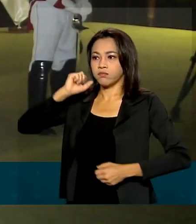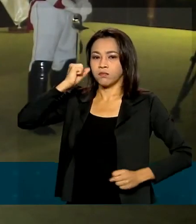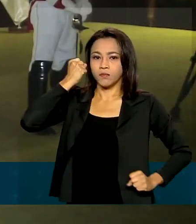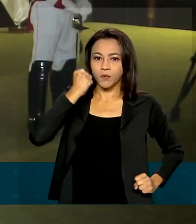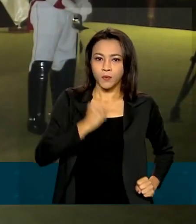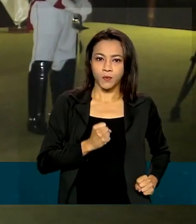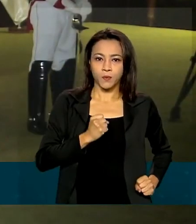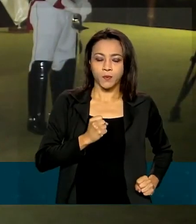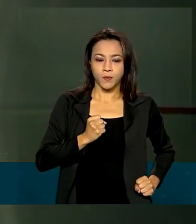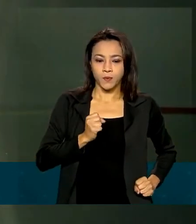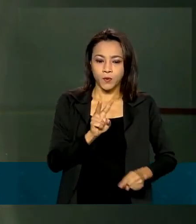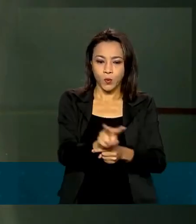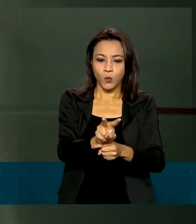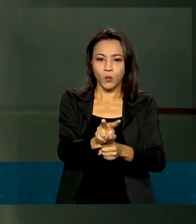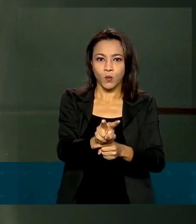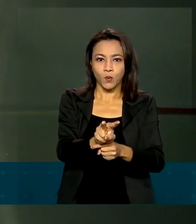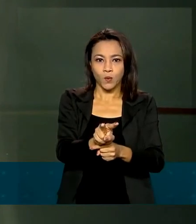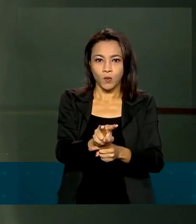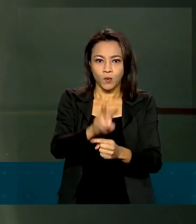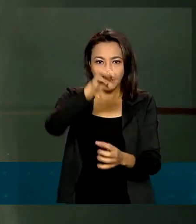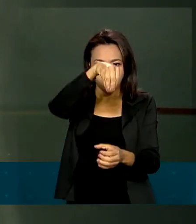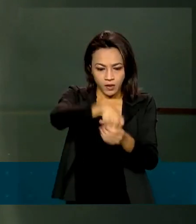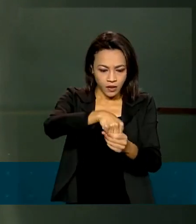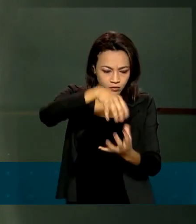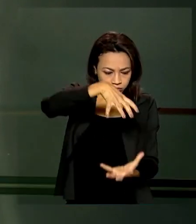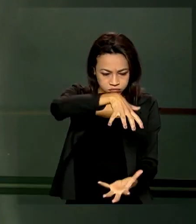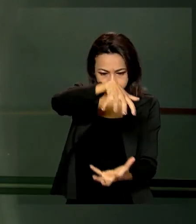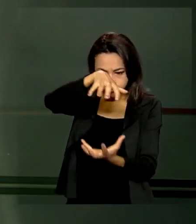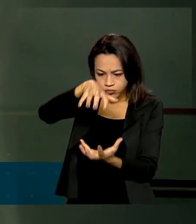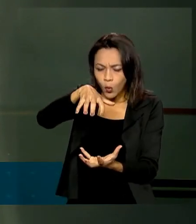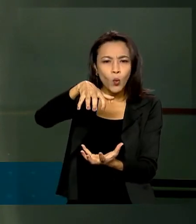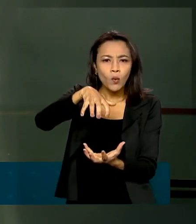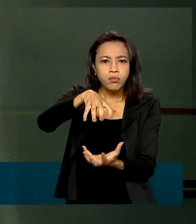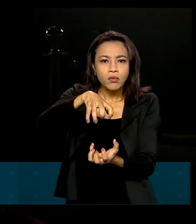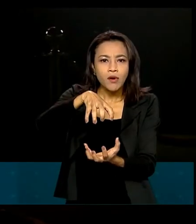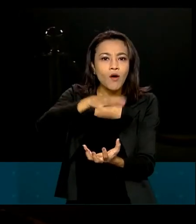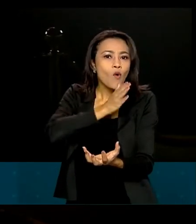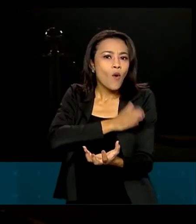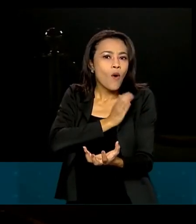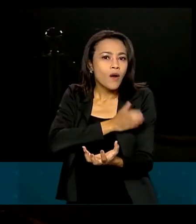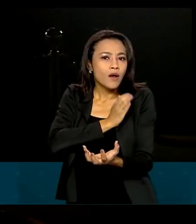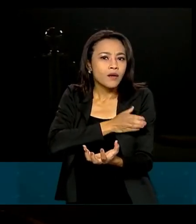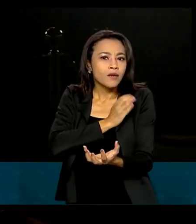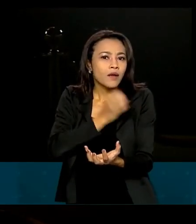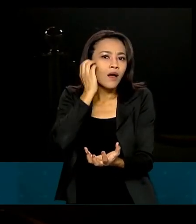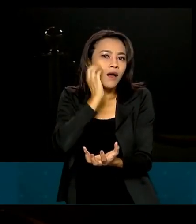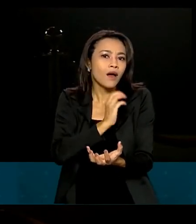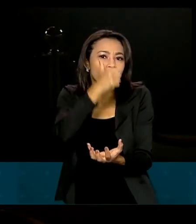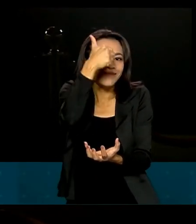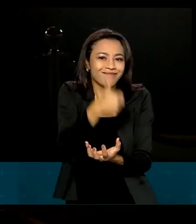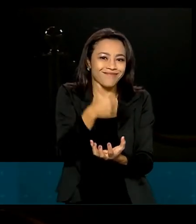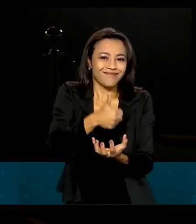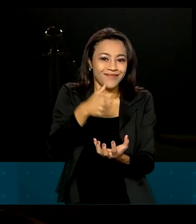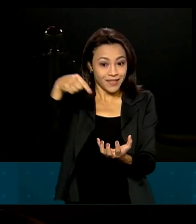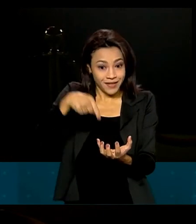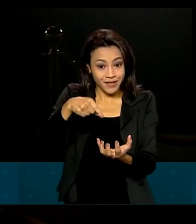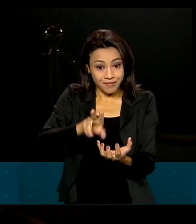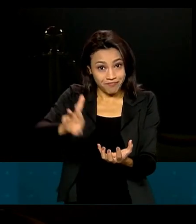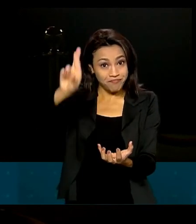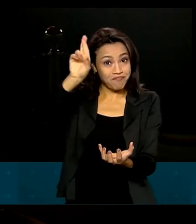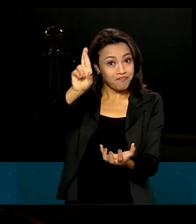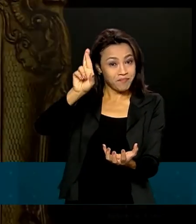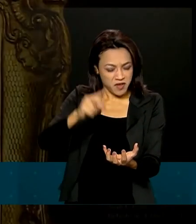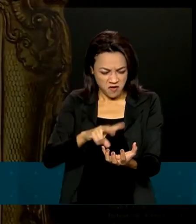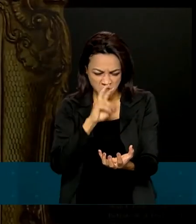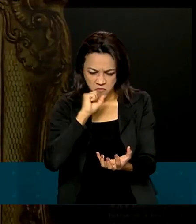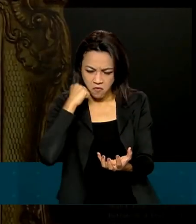o recipiente de vidro e, em seu interior, guarda-se um coração. A relíquia que melhor representa a bravura, paixão